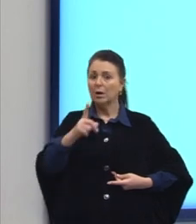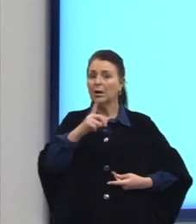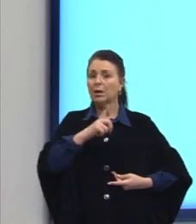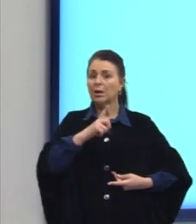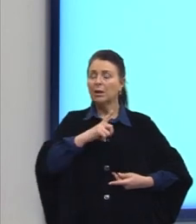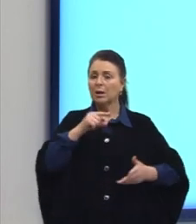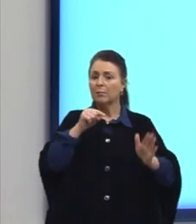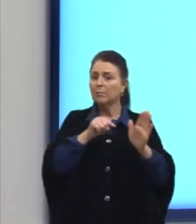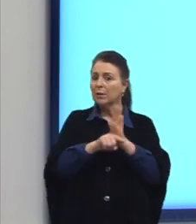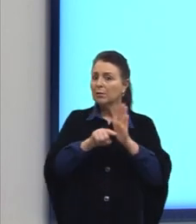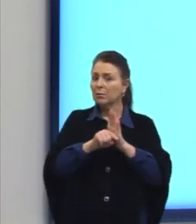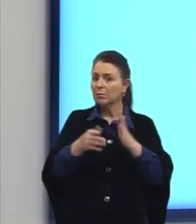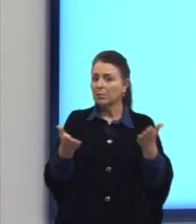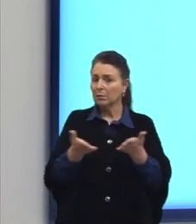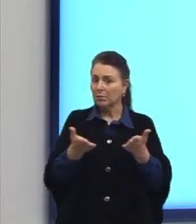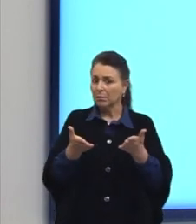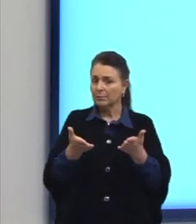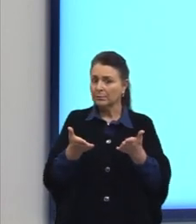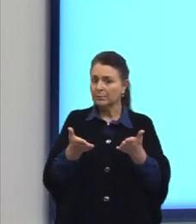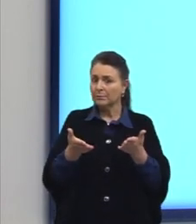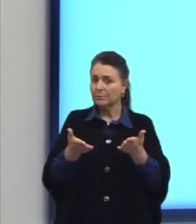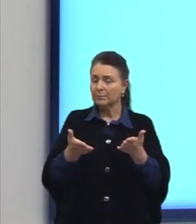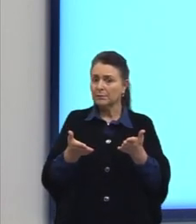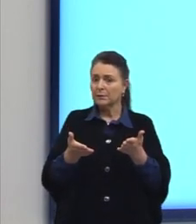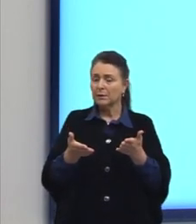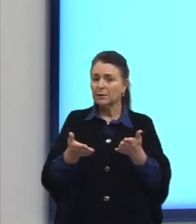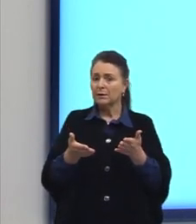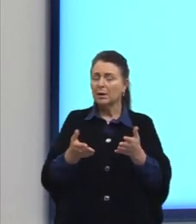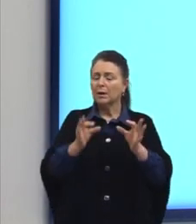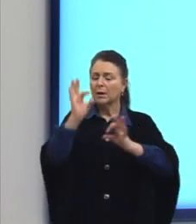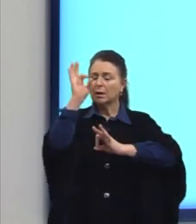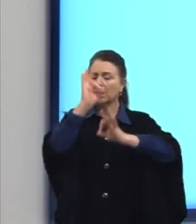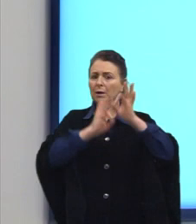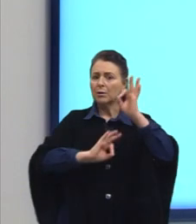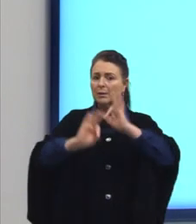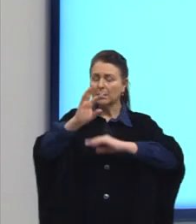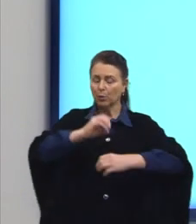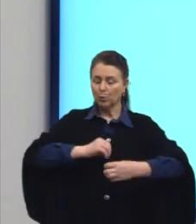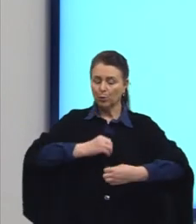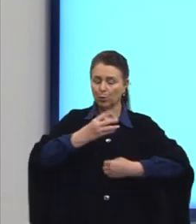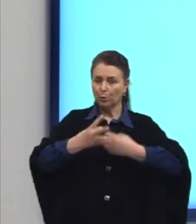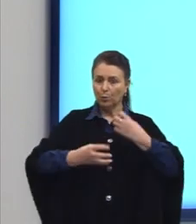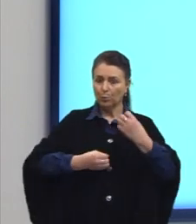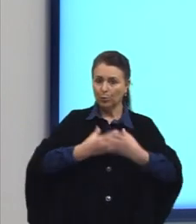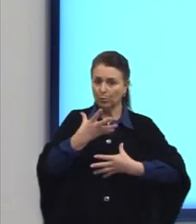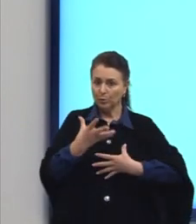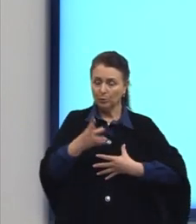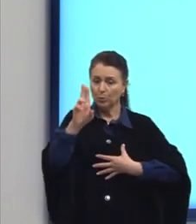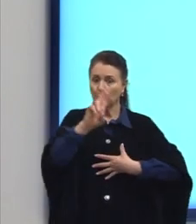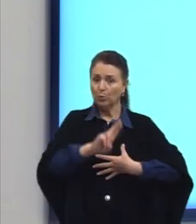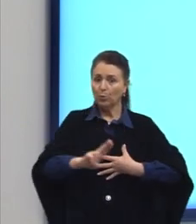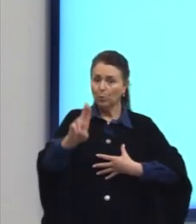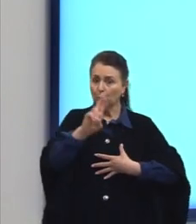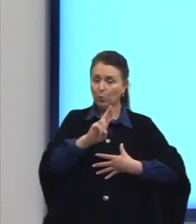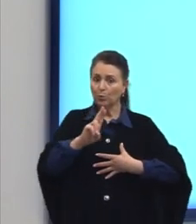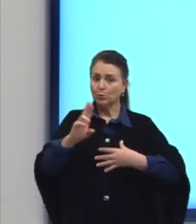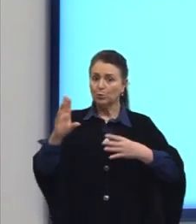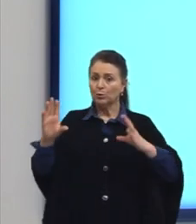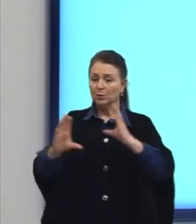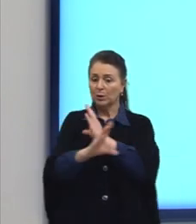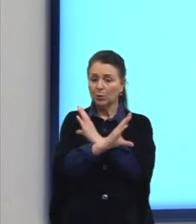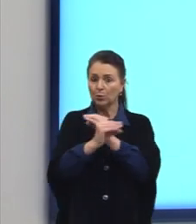questão. O que a questão nos pede? Na organização do poema, os empregos da conjunção